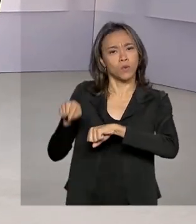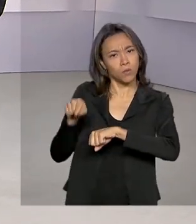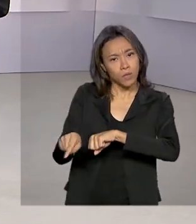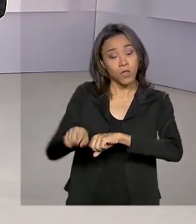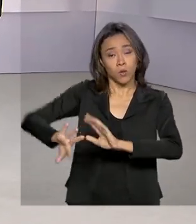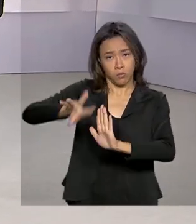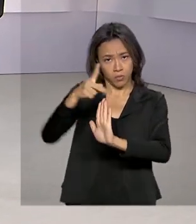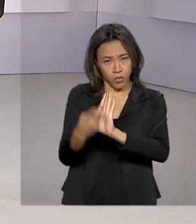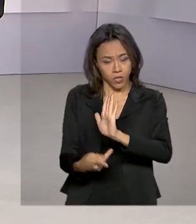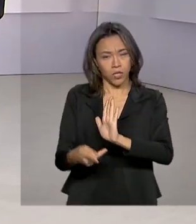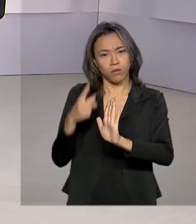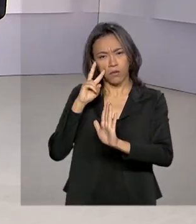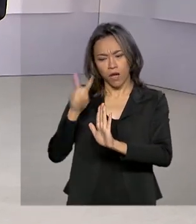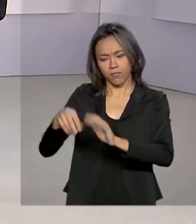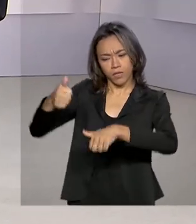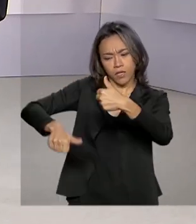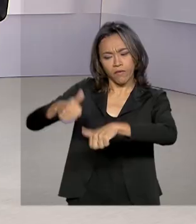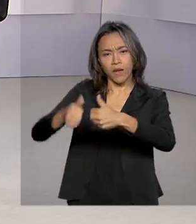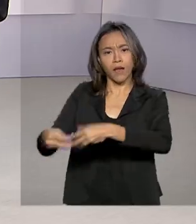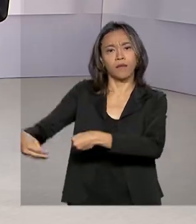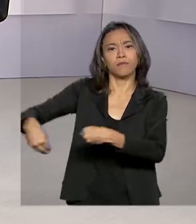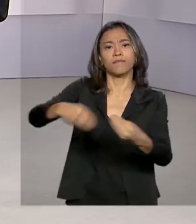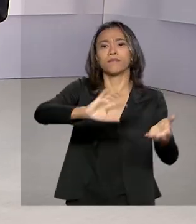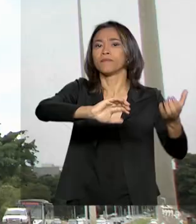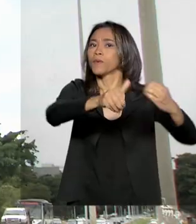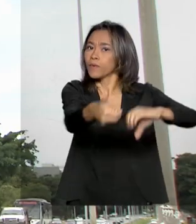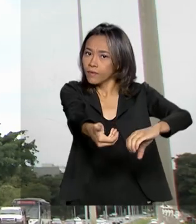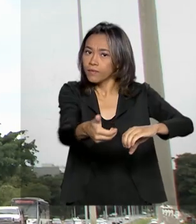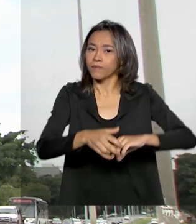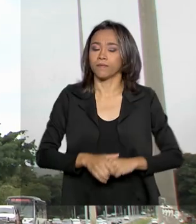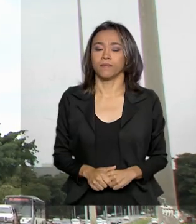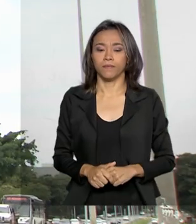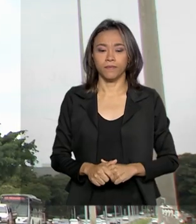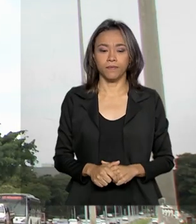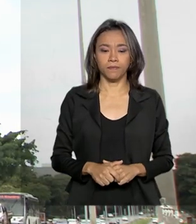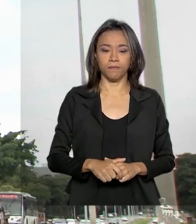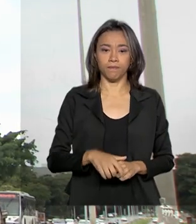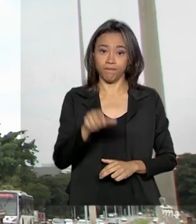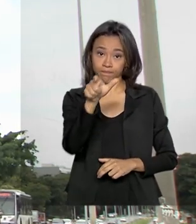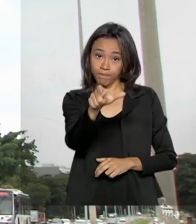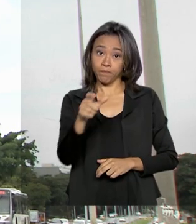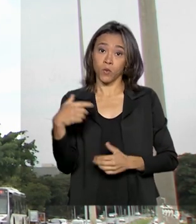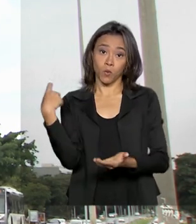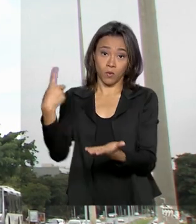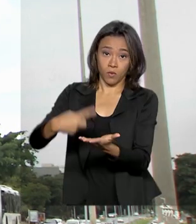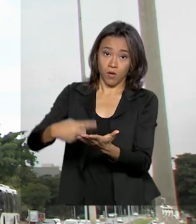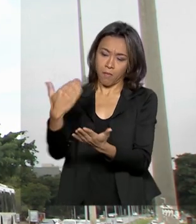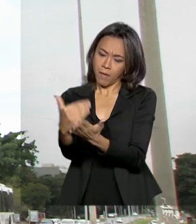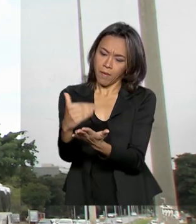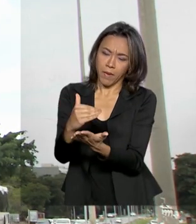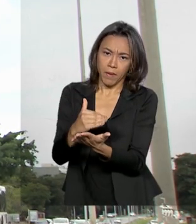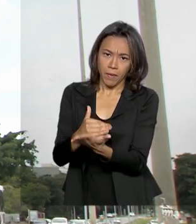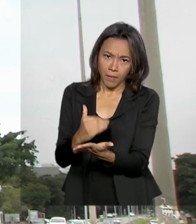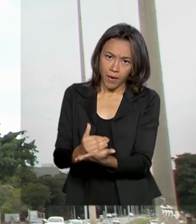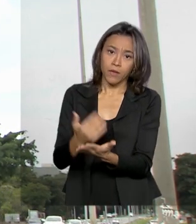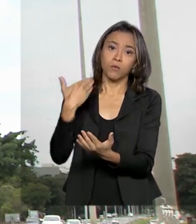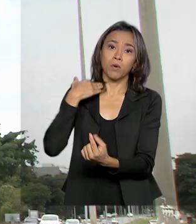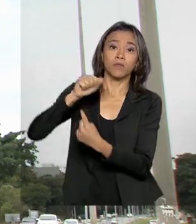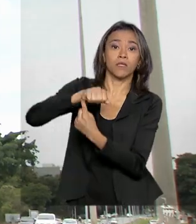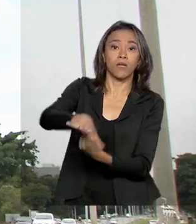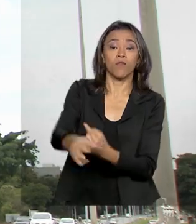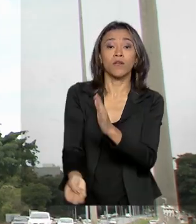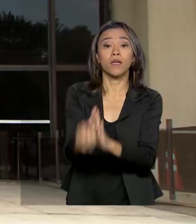projeto está sendo analisado no Congresso Nacional. A agenda do Banco Central foi criada no ano passado,